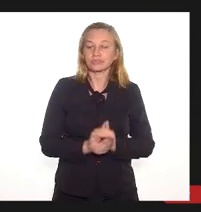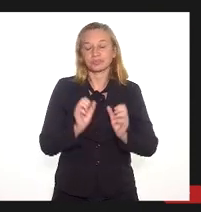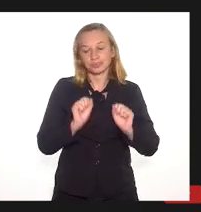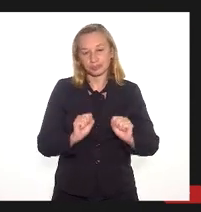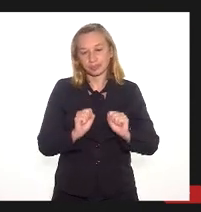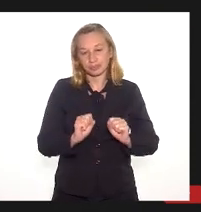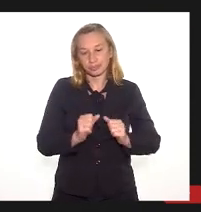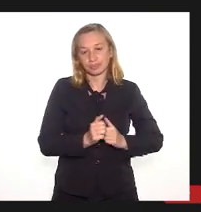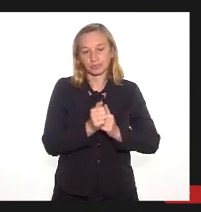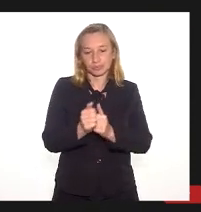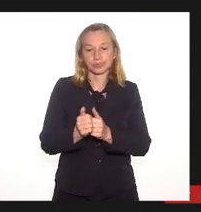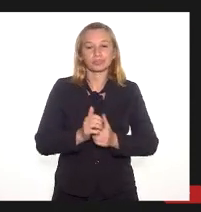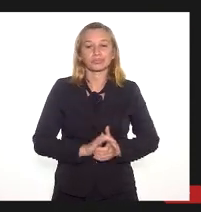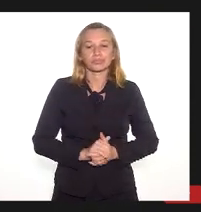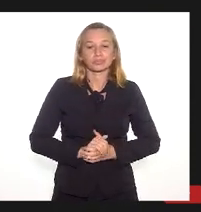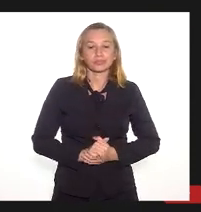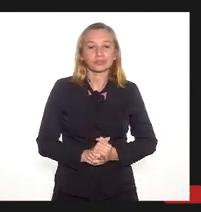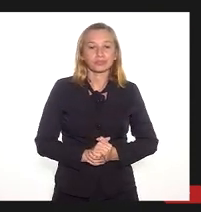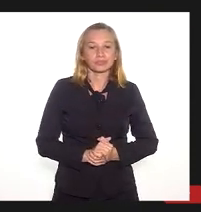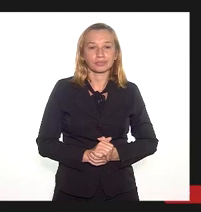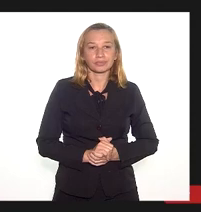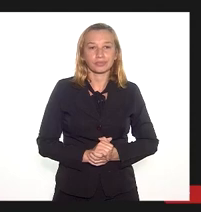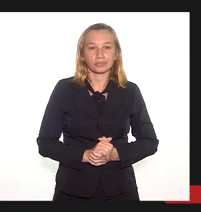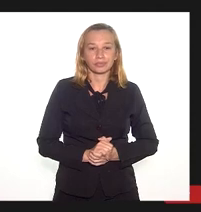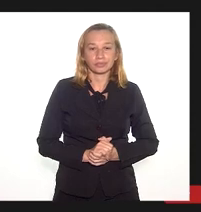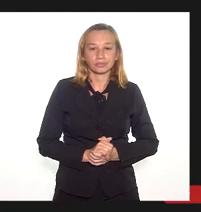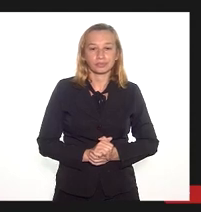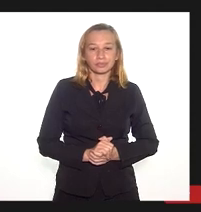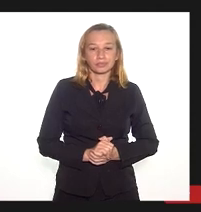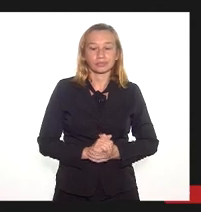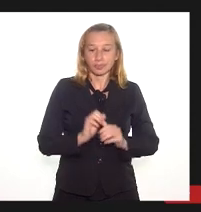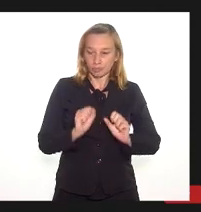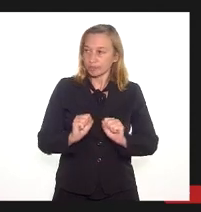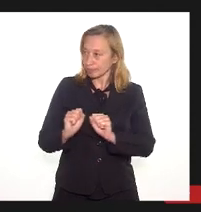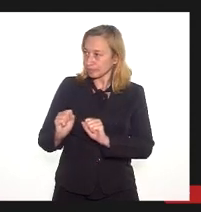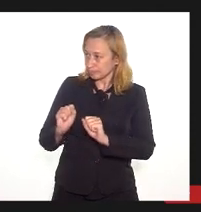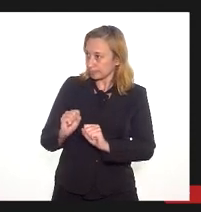possa conduzir a nossa... É possível?